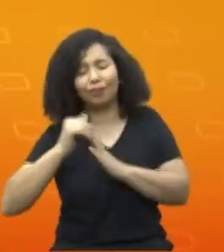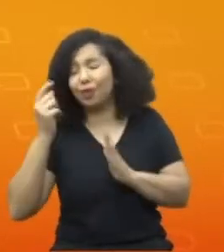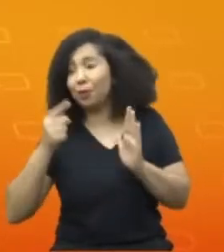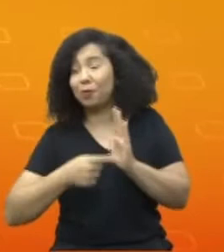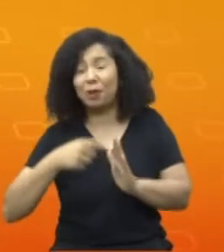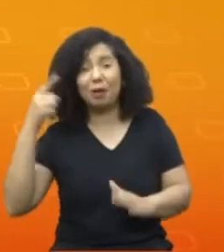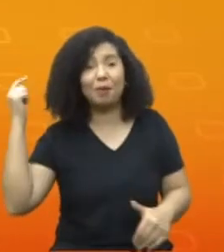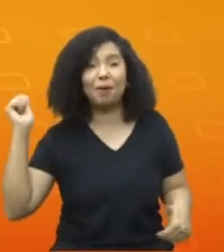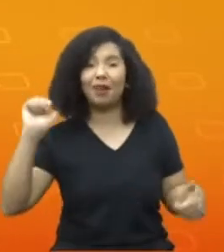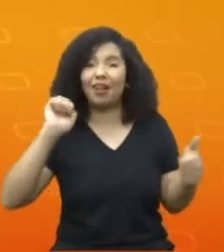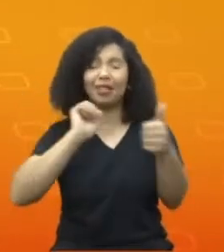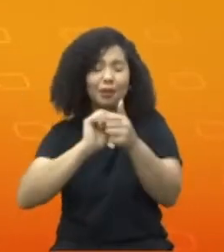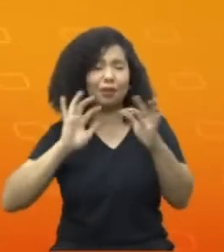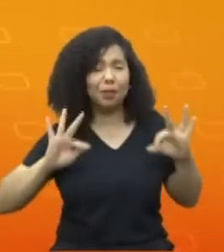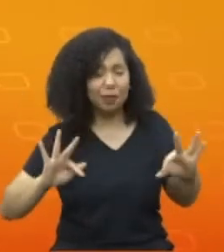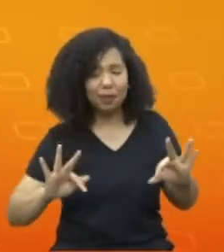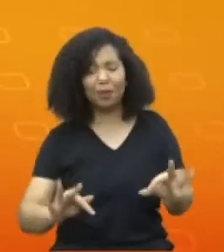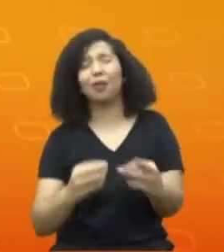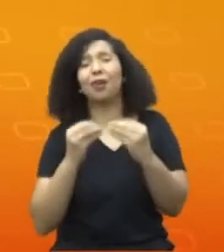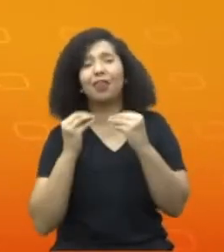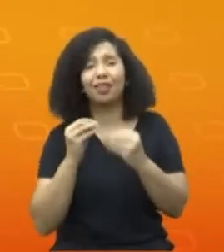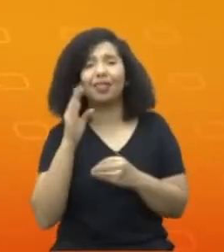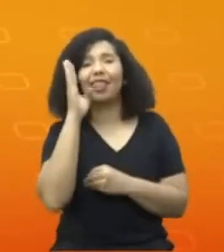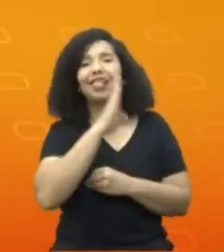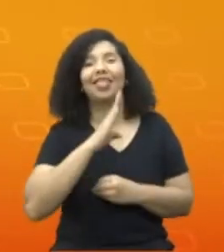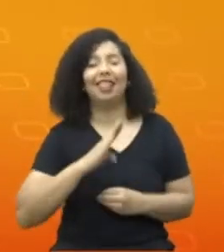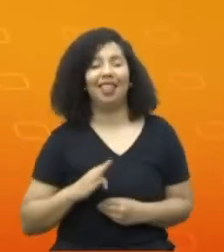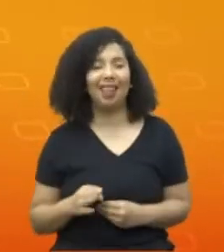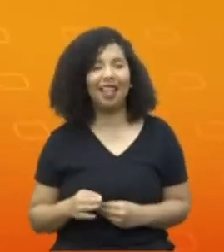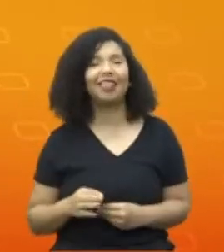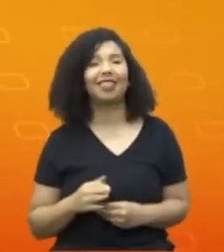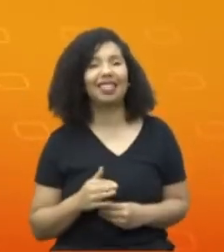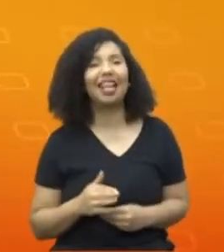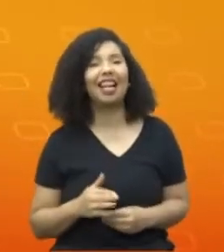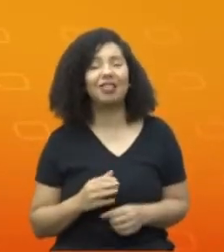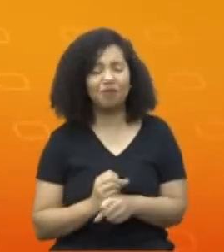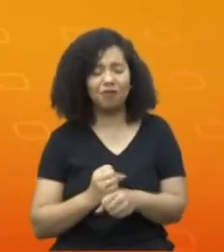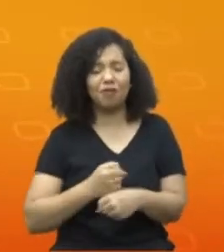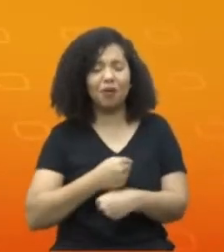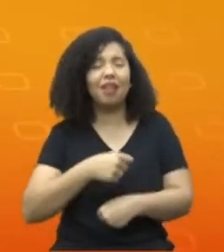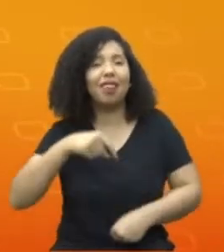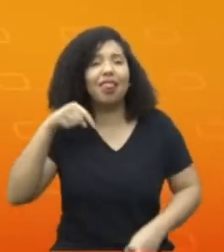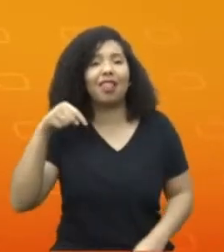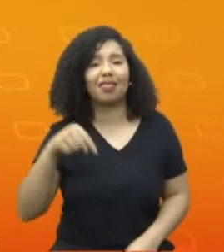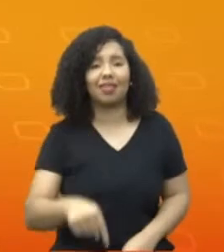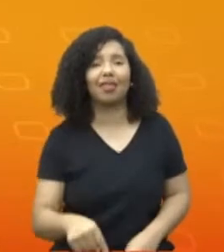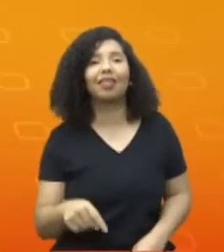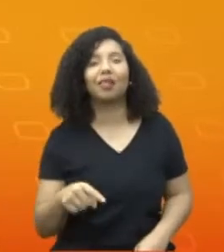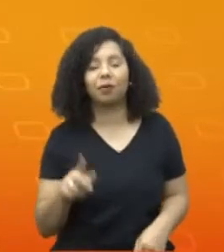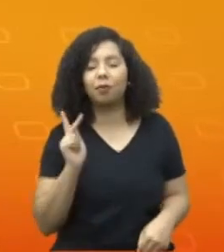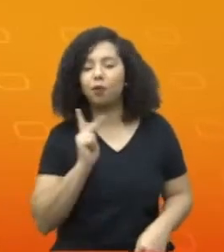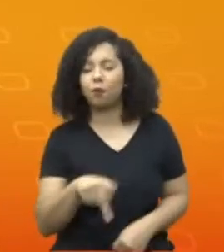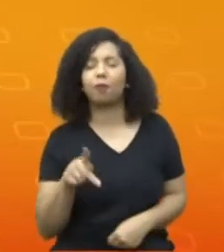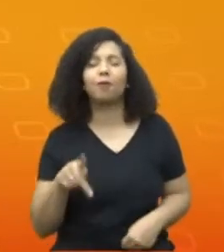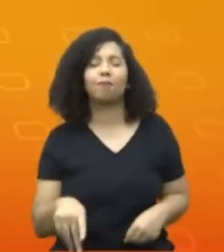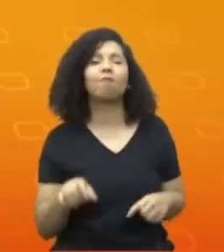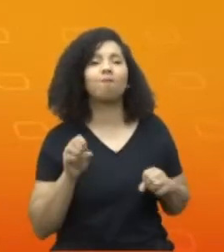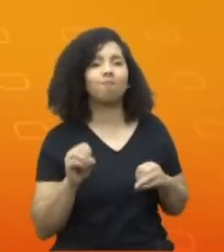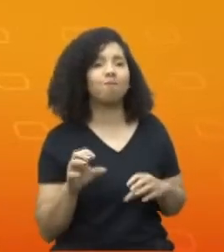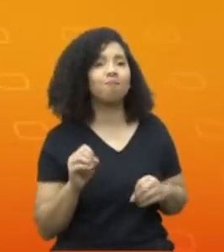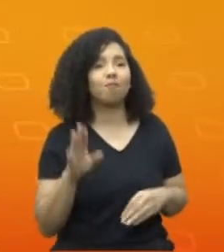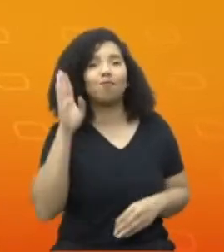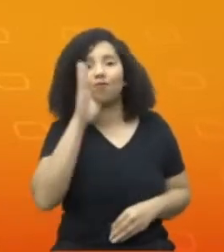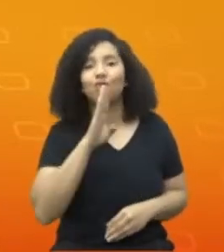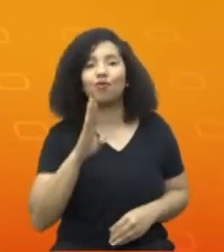todos brasileiros, formados aqui, por professores capazes e competentes também, brasileiros.